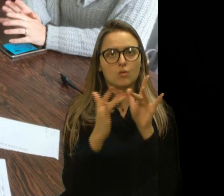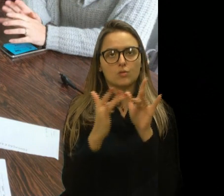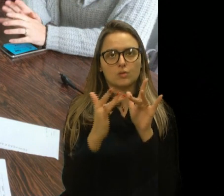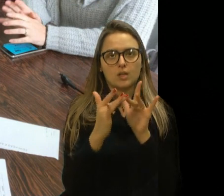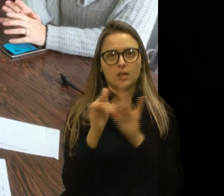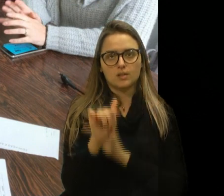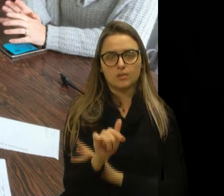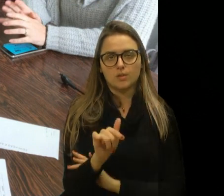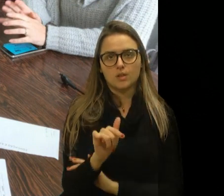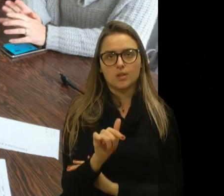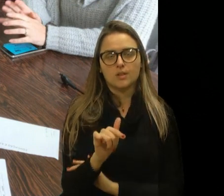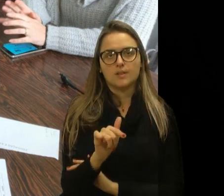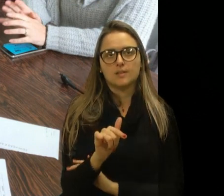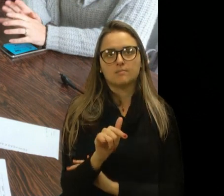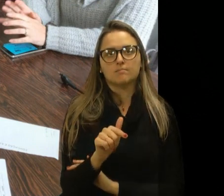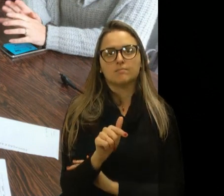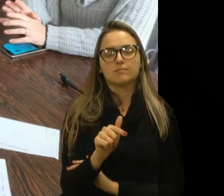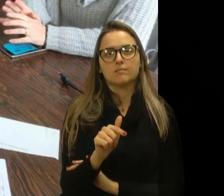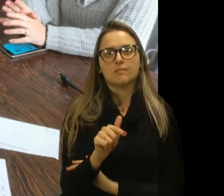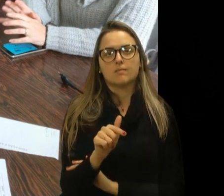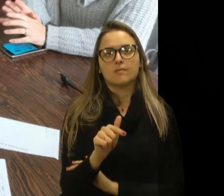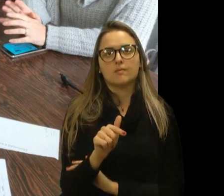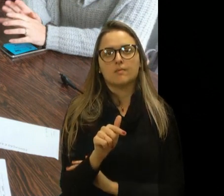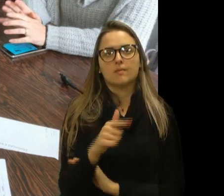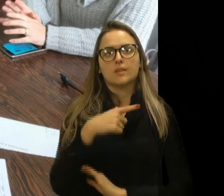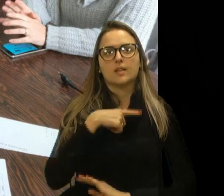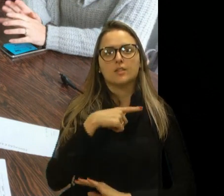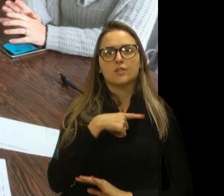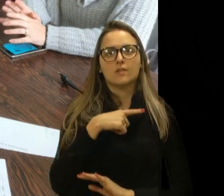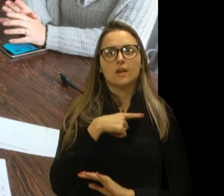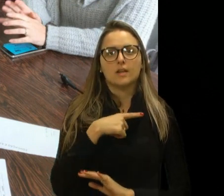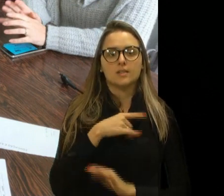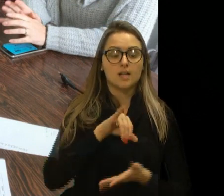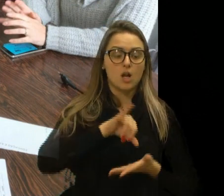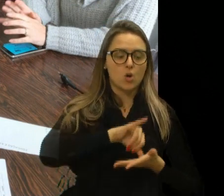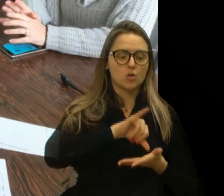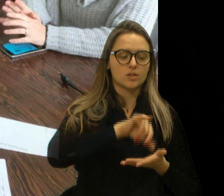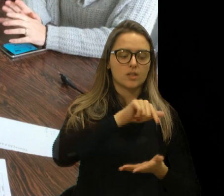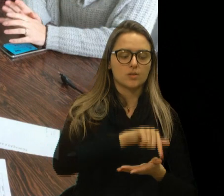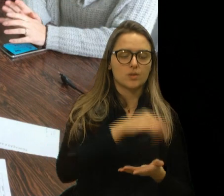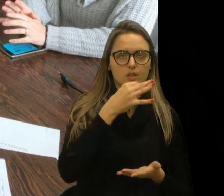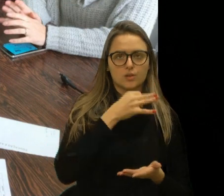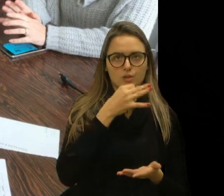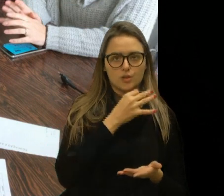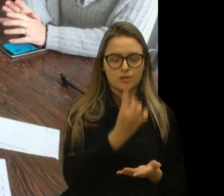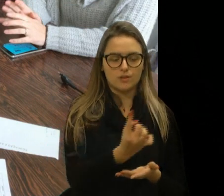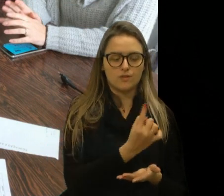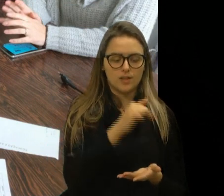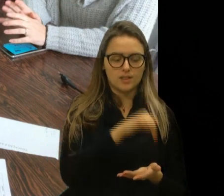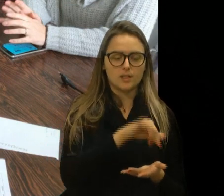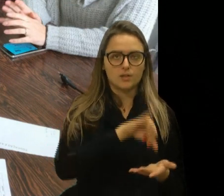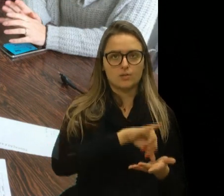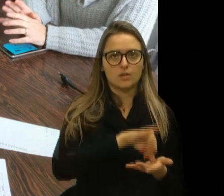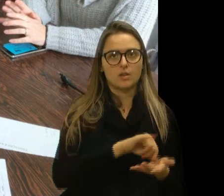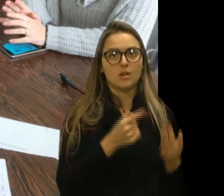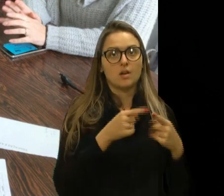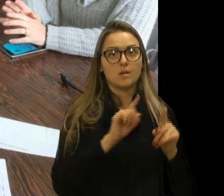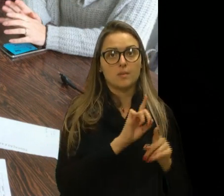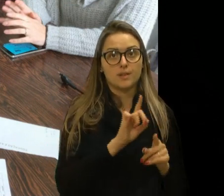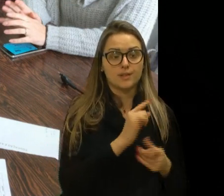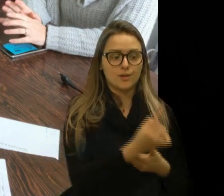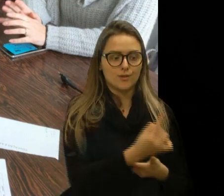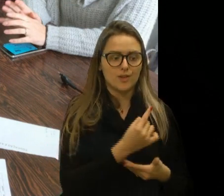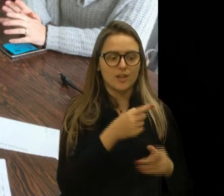podemos assim dizer, ao profissional, caso fossem ao centro de Caxias do Sul, aqui na nossa cidade. Mas não levam os filhos, pelo